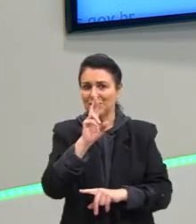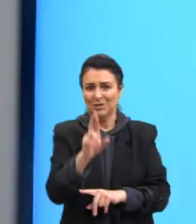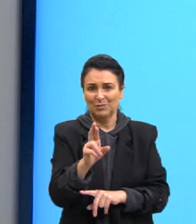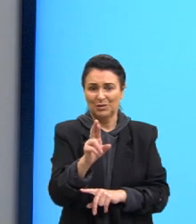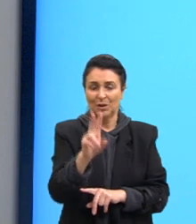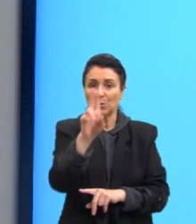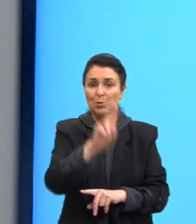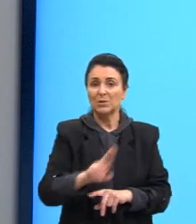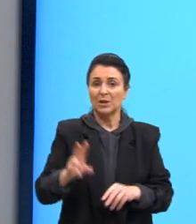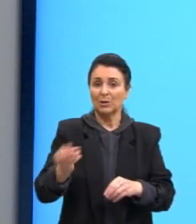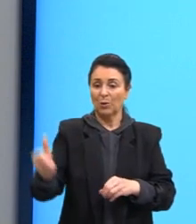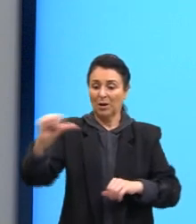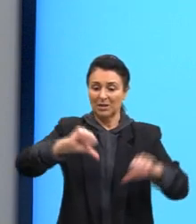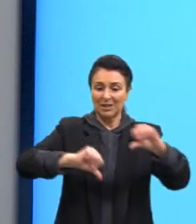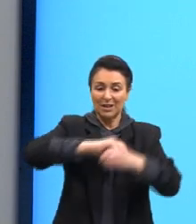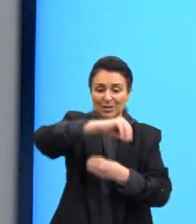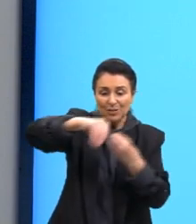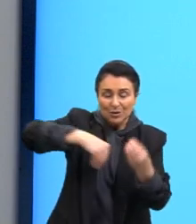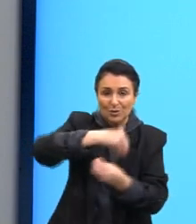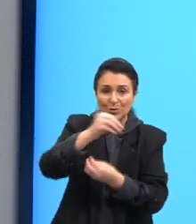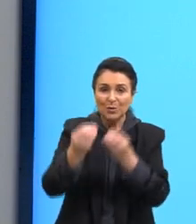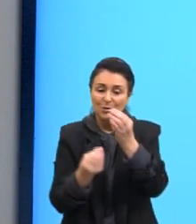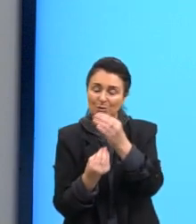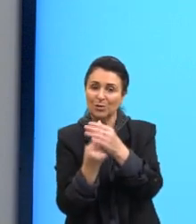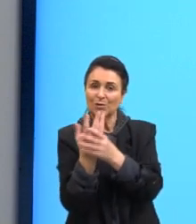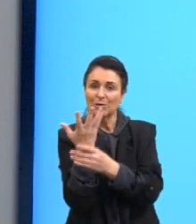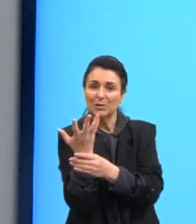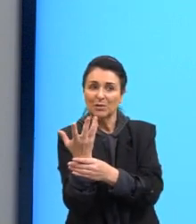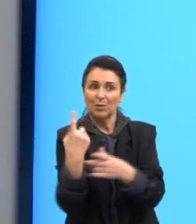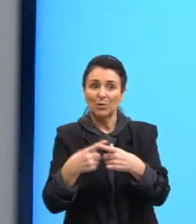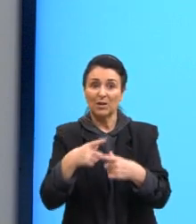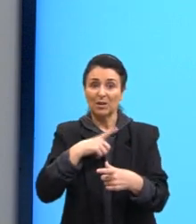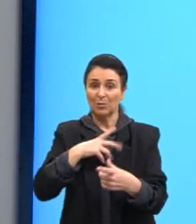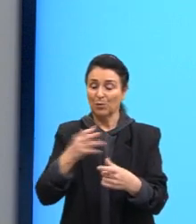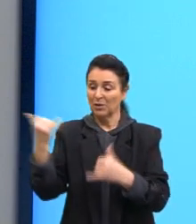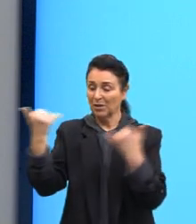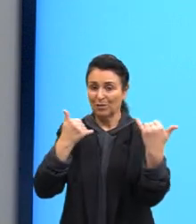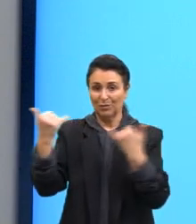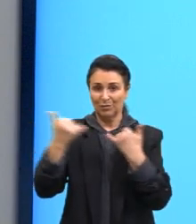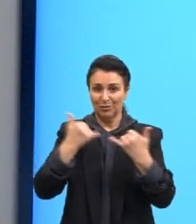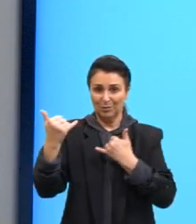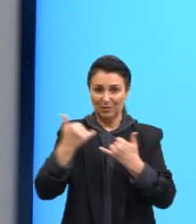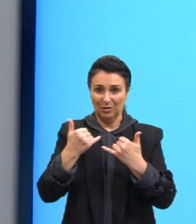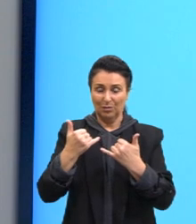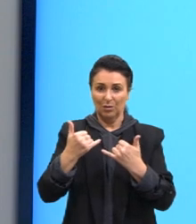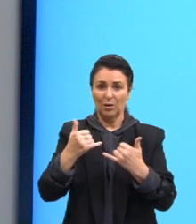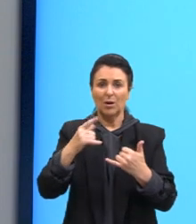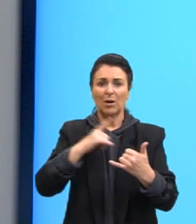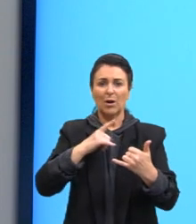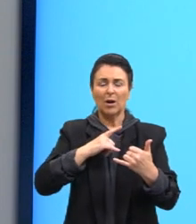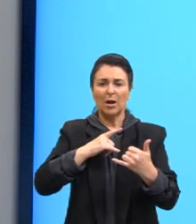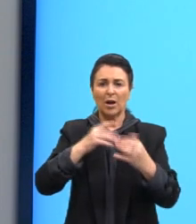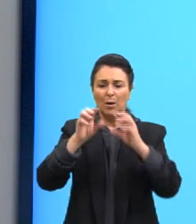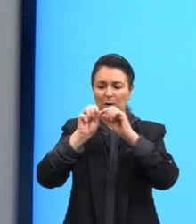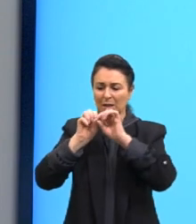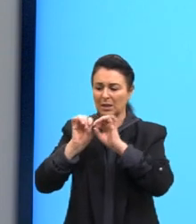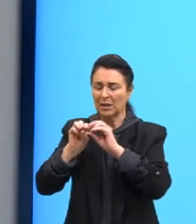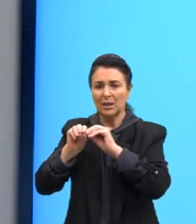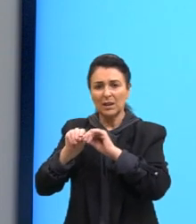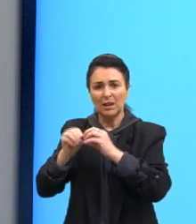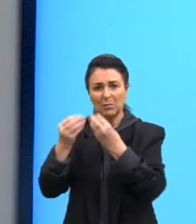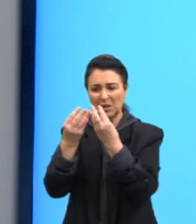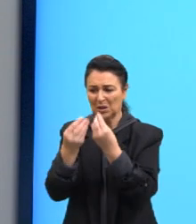dessas reações de formação, porque traz muitas informações nessa questão. Diz que é uma decomposição térmica,